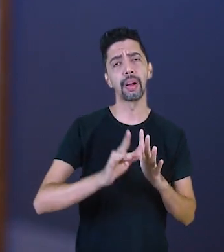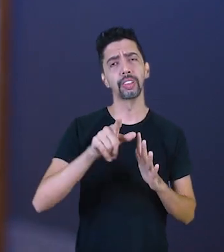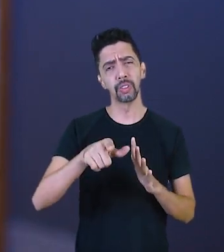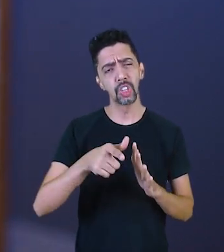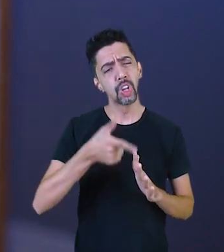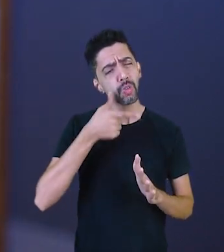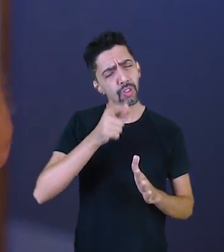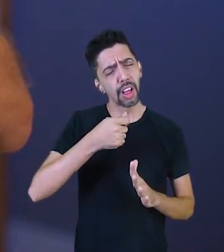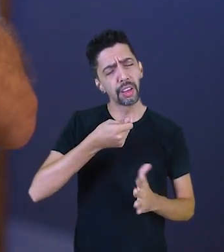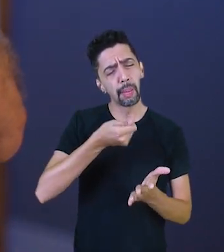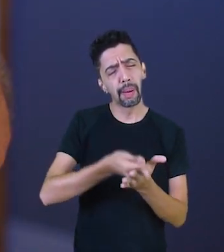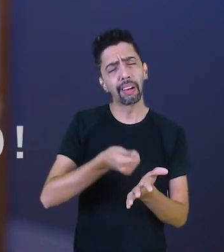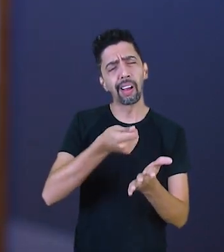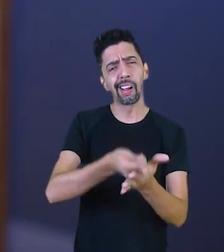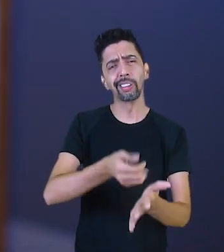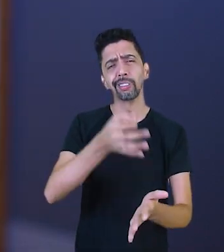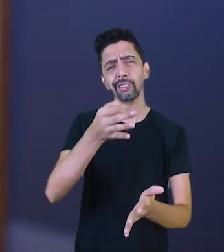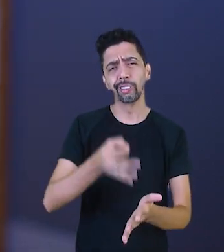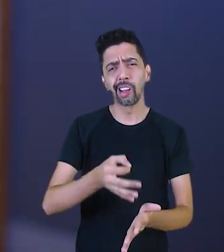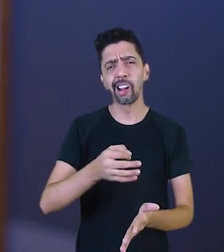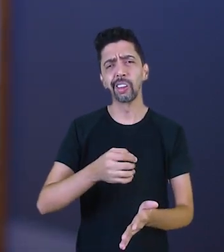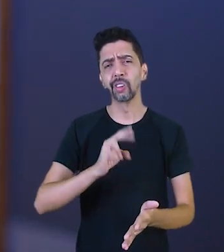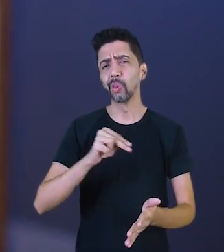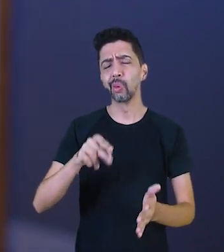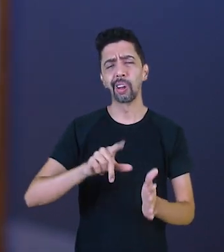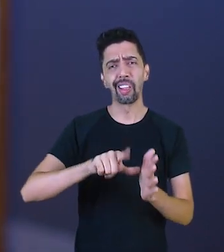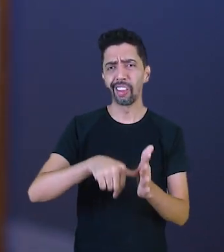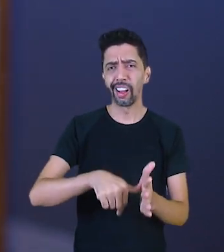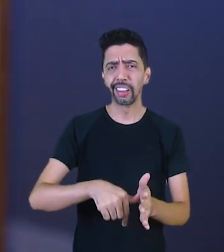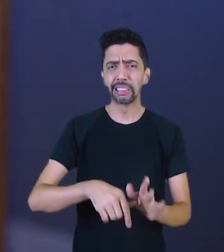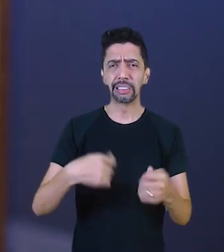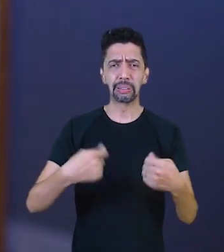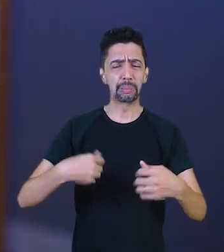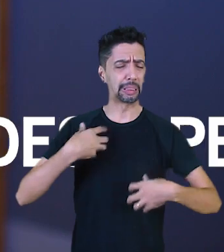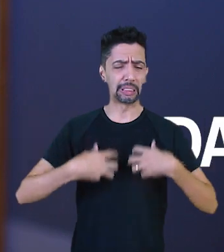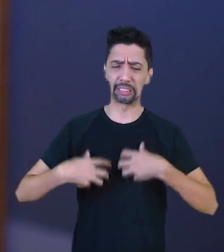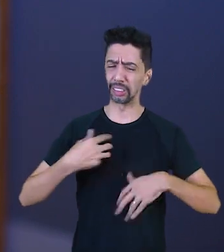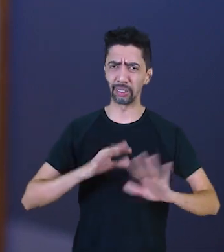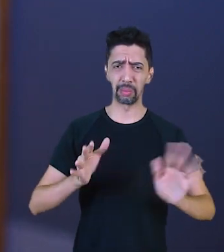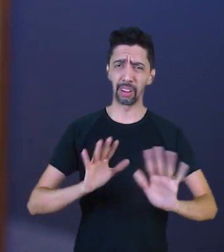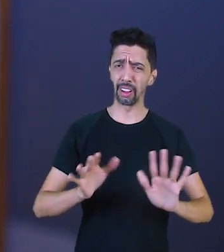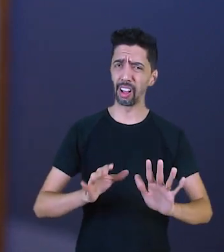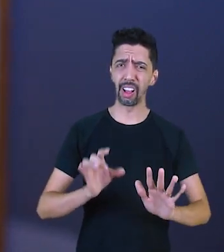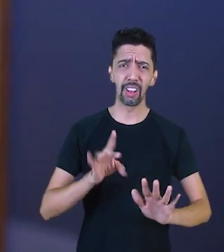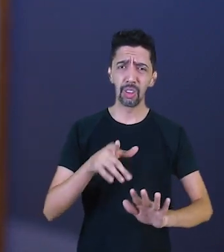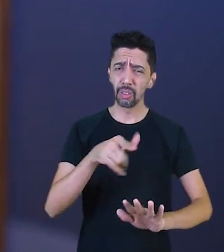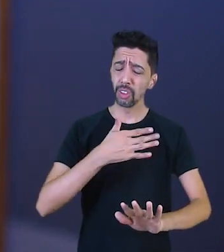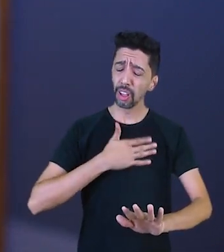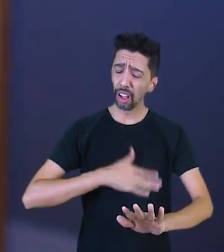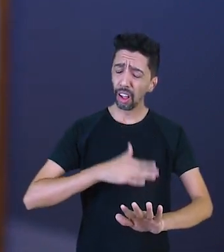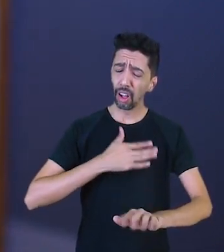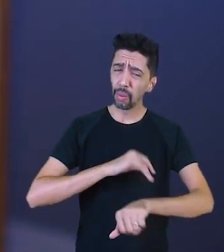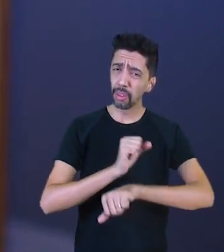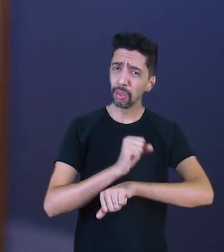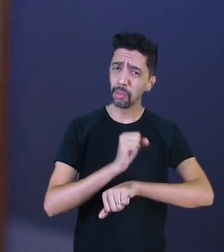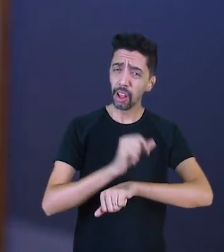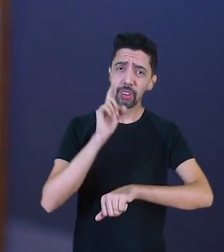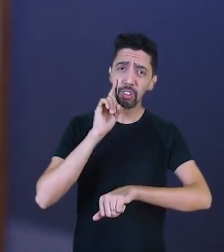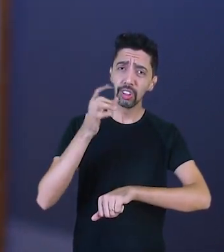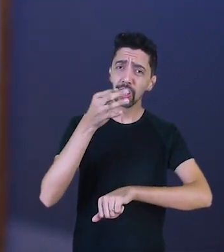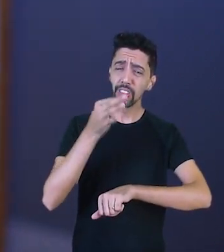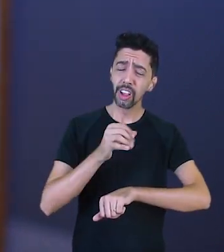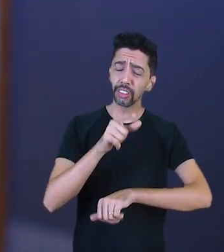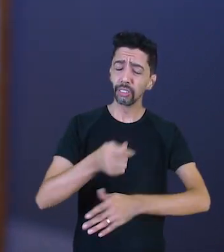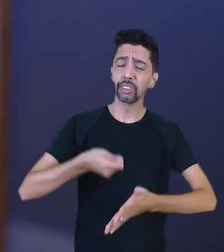honrá-la, nada de desespero. É só você ter tranquilidade e aguardar o dia do